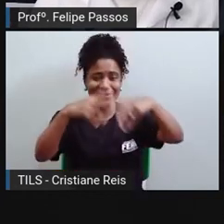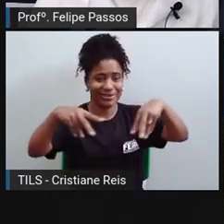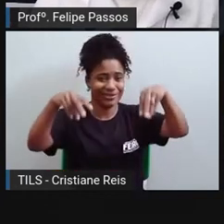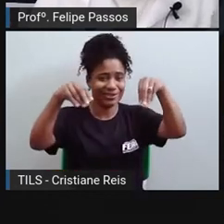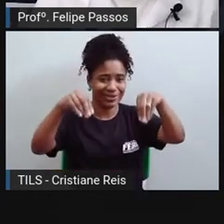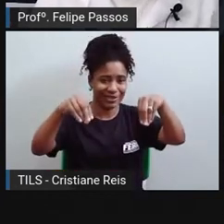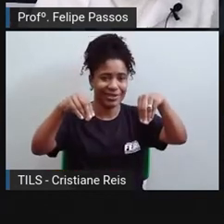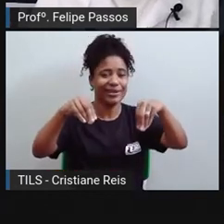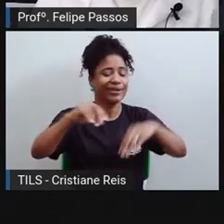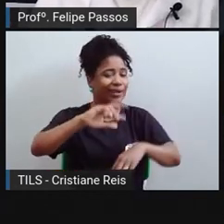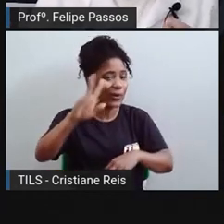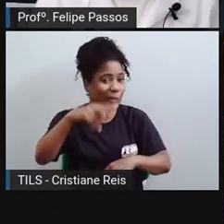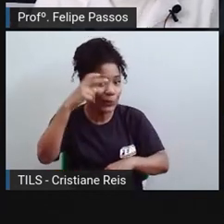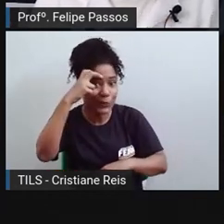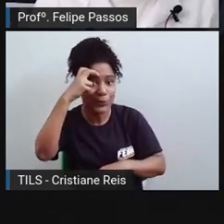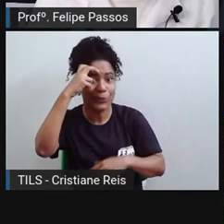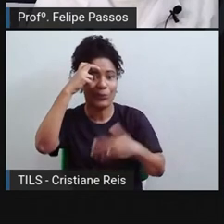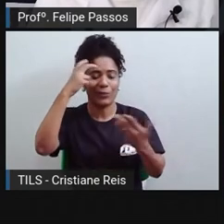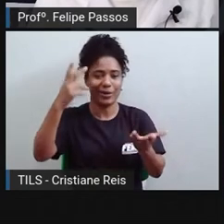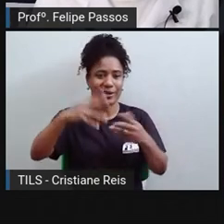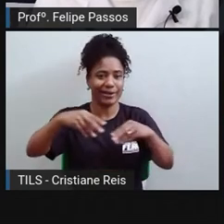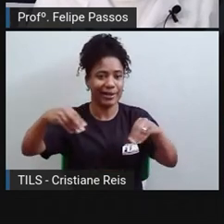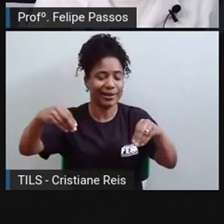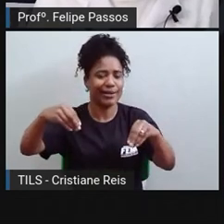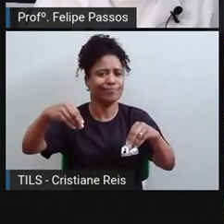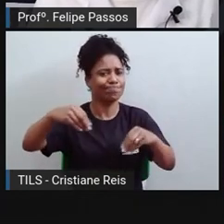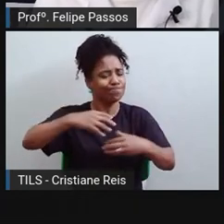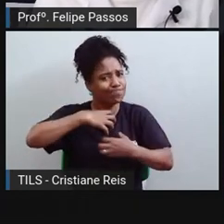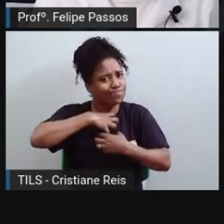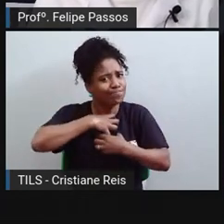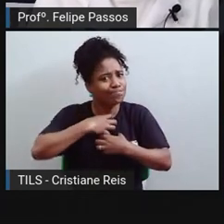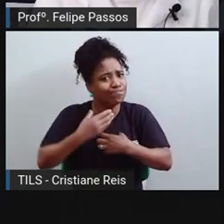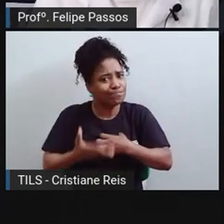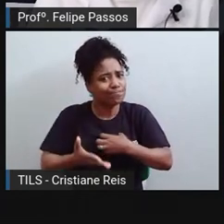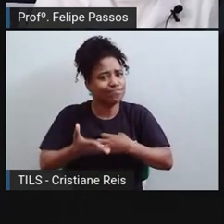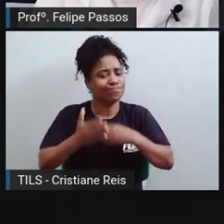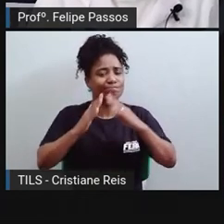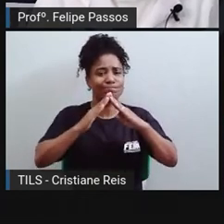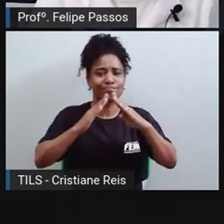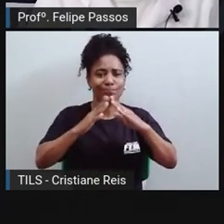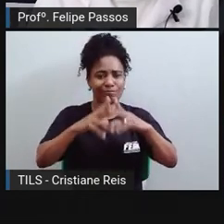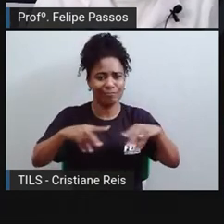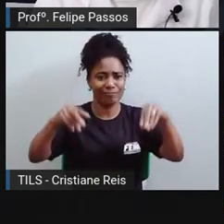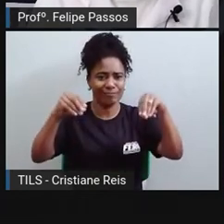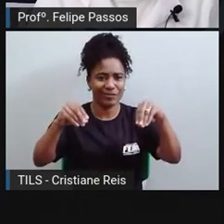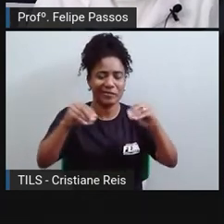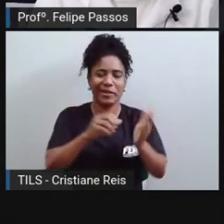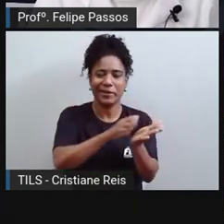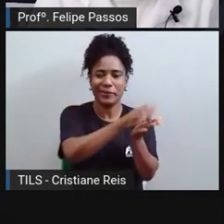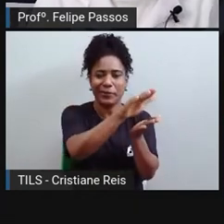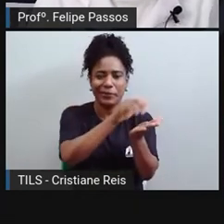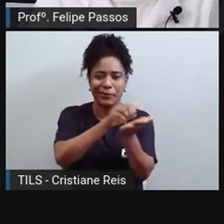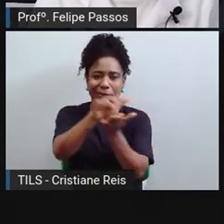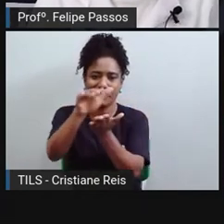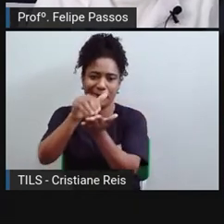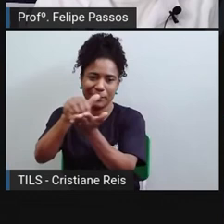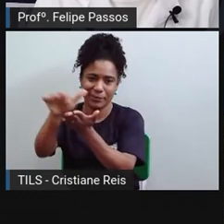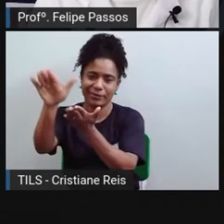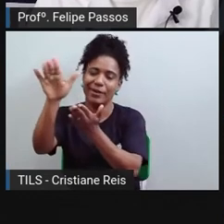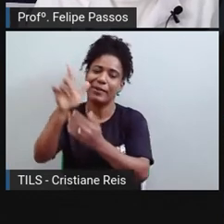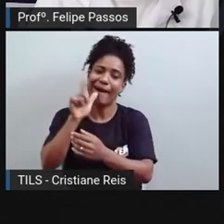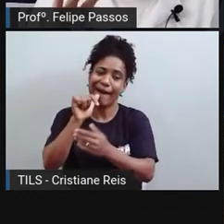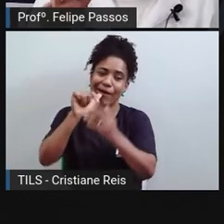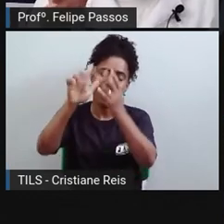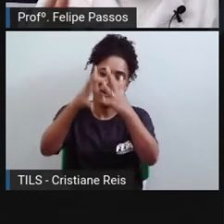com a terra, uma relação de pertencimento àquele ambiente que é interferido pelo alagamento daquela região.